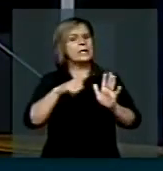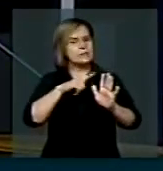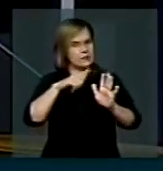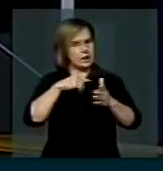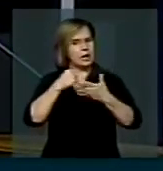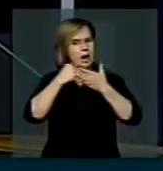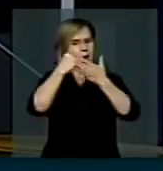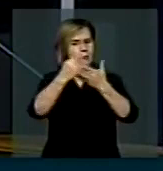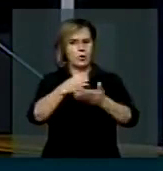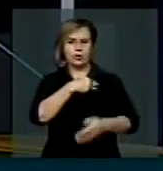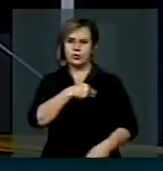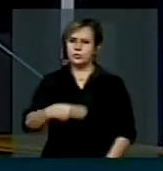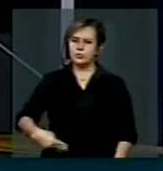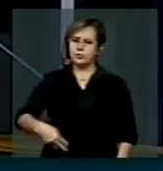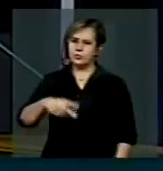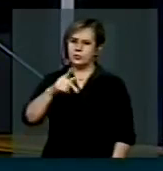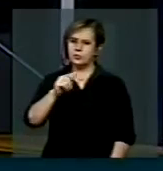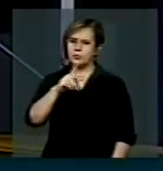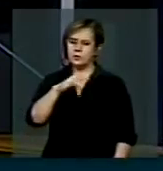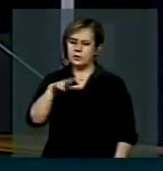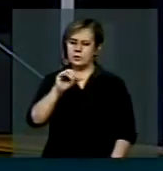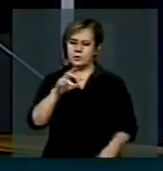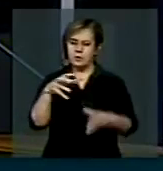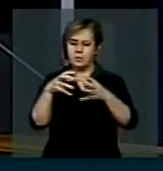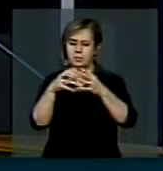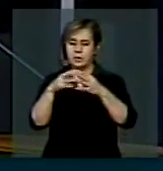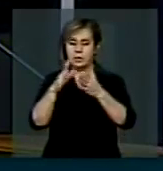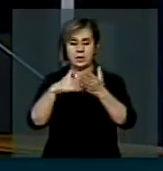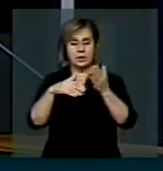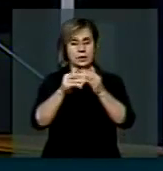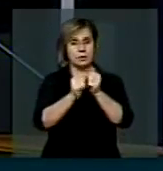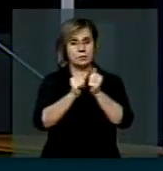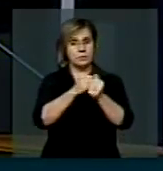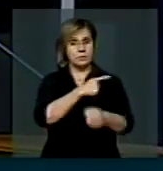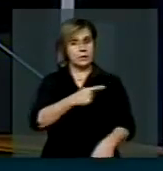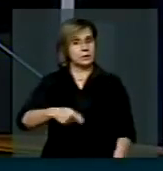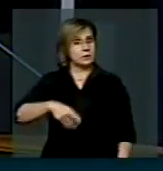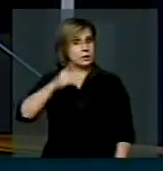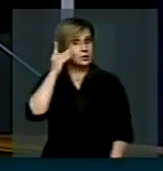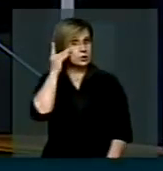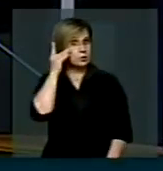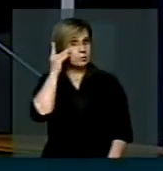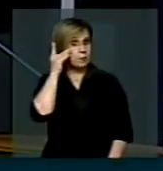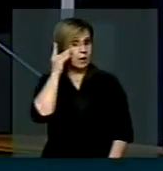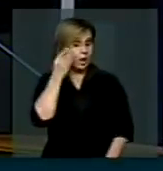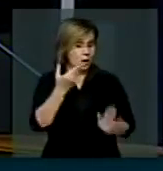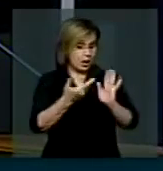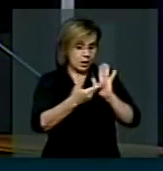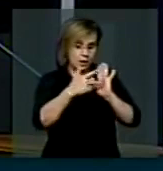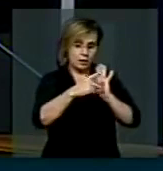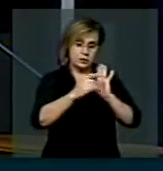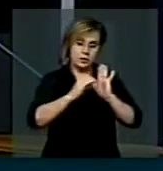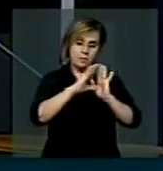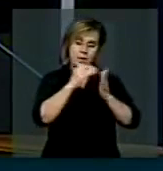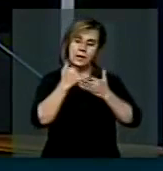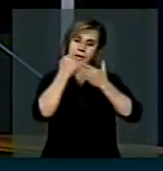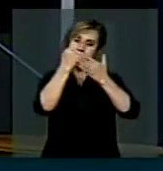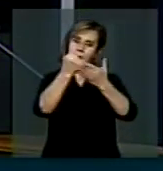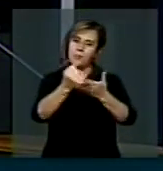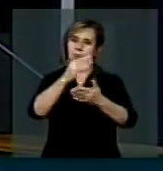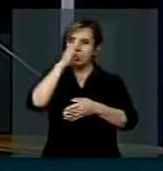apoio do ministro Paulo Bernardo e de toda a equipe da própria presidenta Dilma, porque a nossa PEC vai ao encontro deste